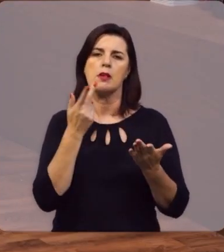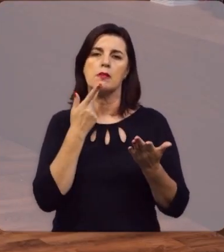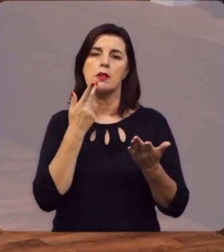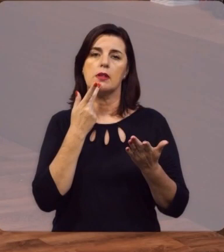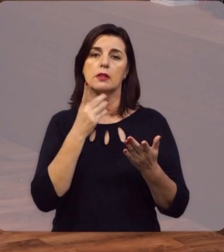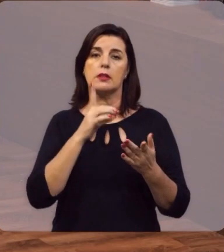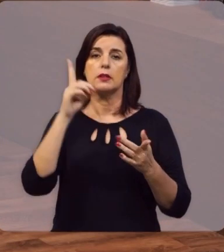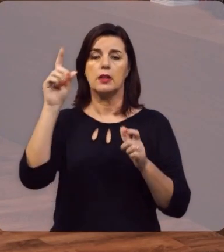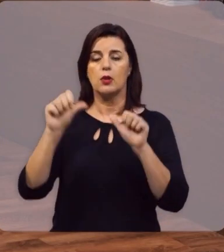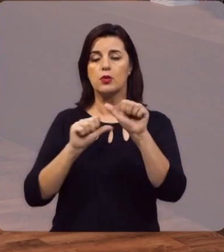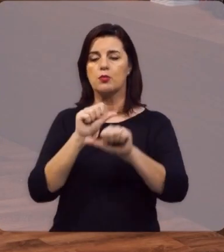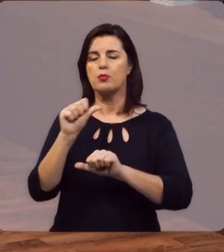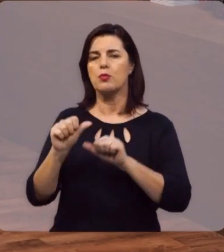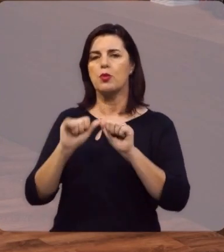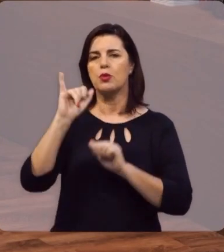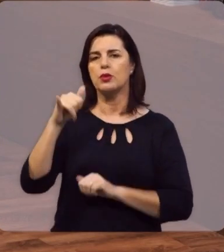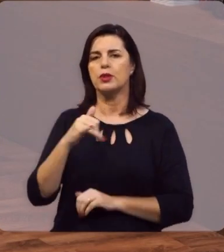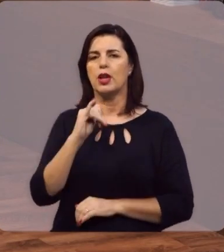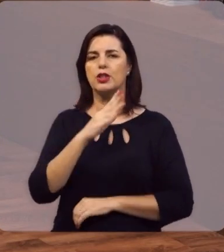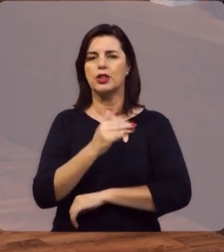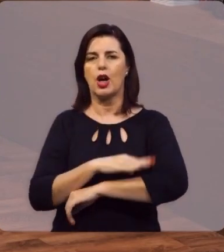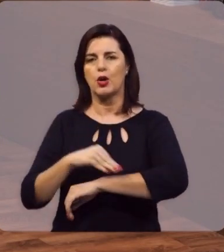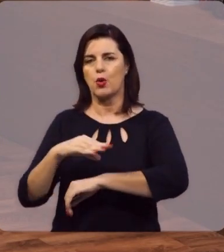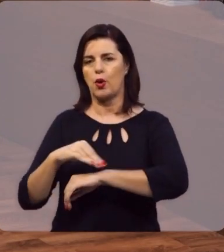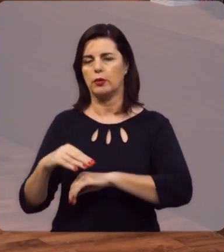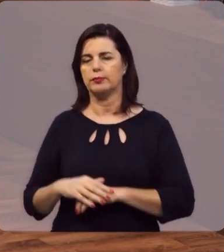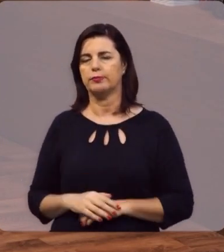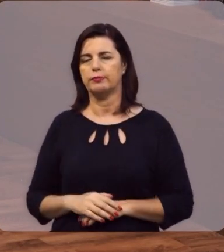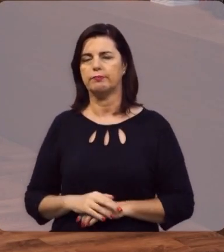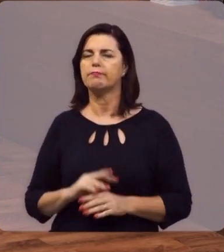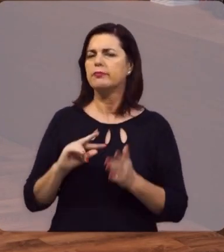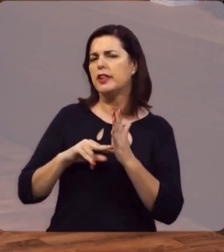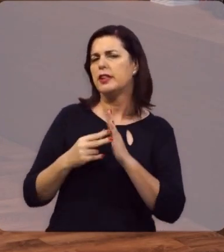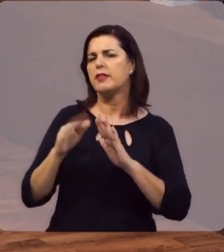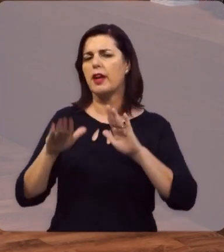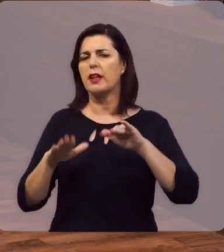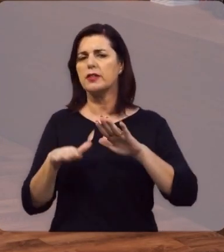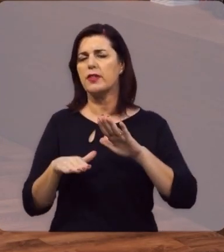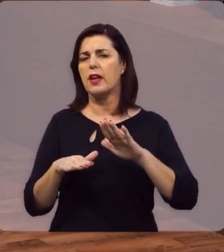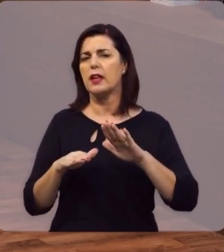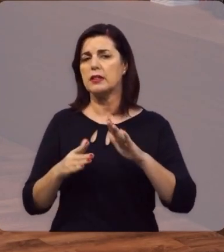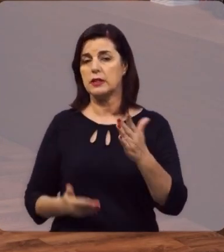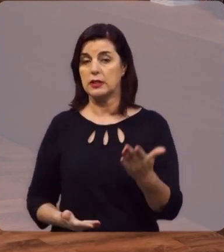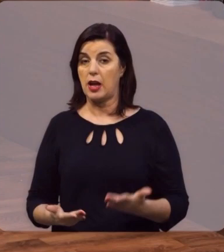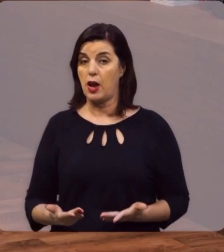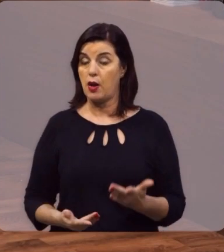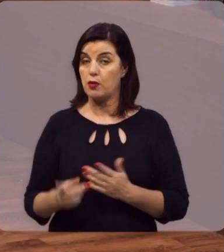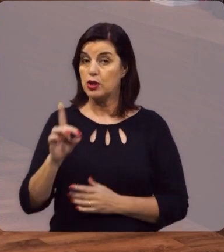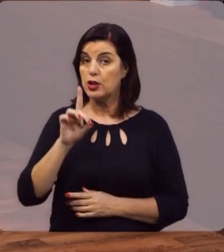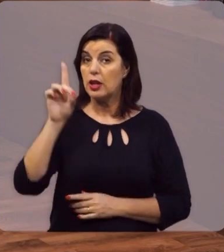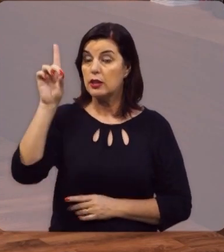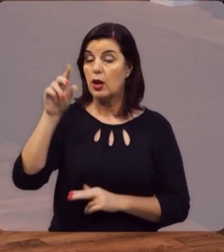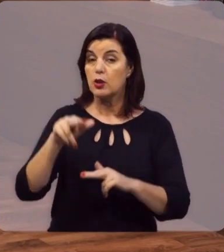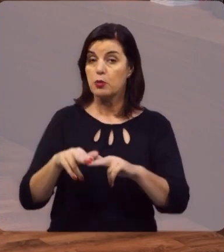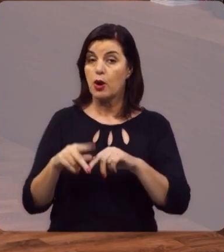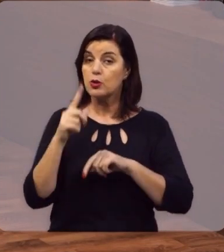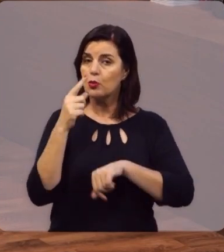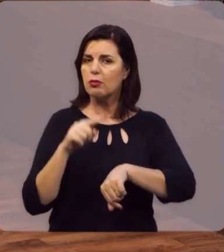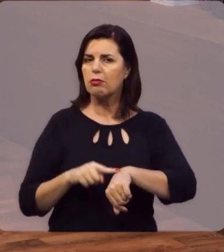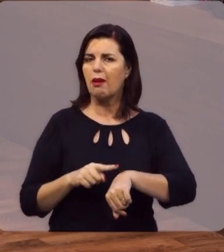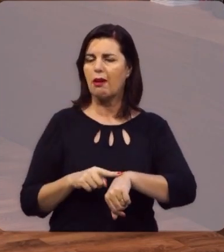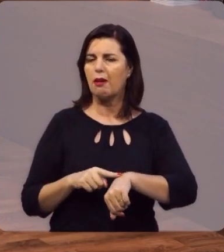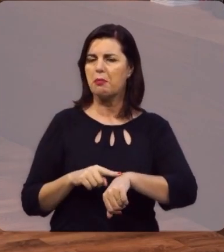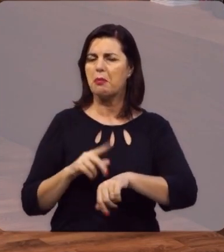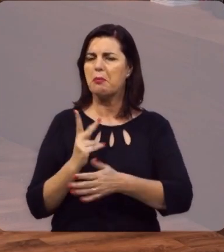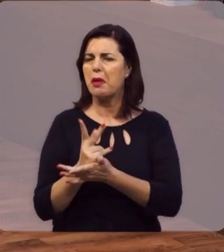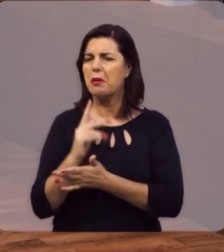Bíblia que agora Deus restaura Jacó. Isso significa que às vezes, os servos de Deus, por um